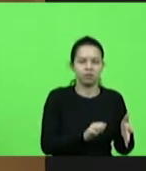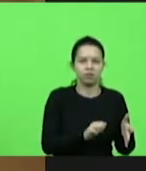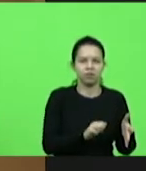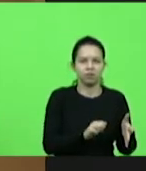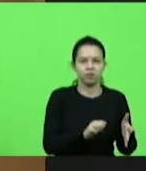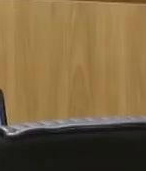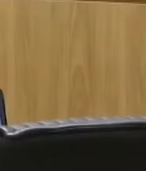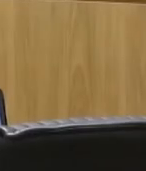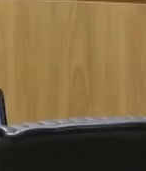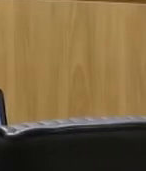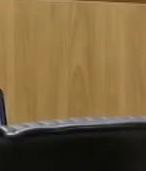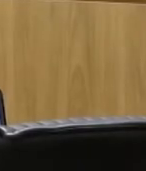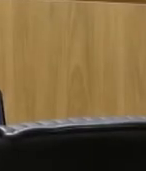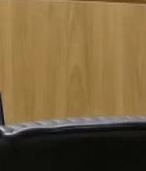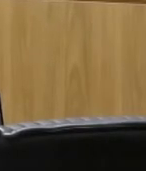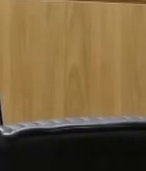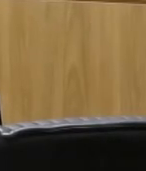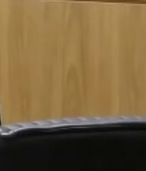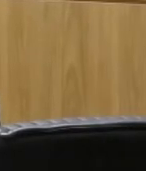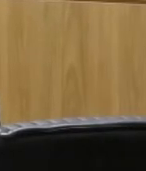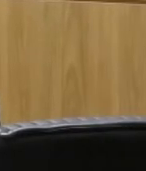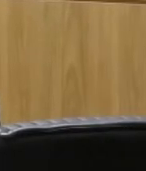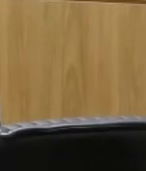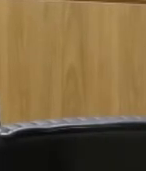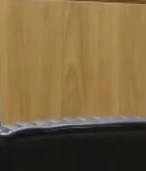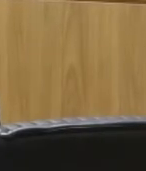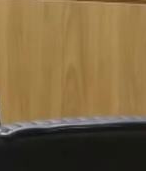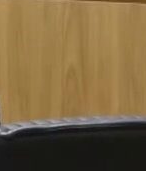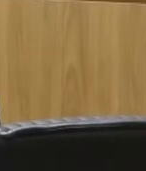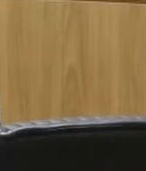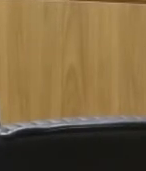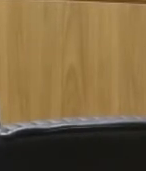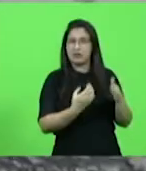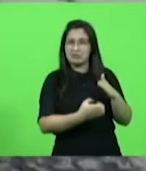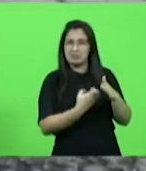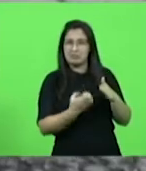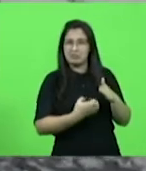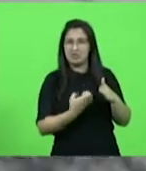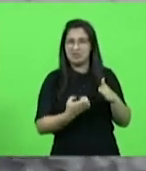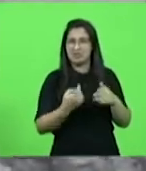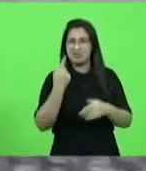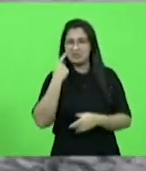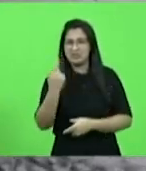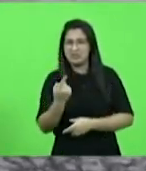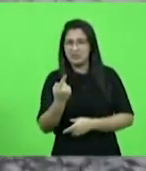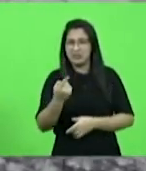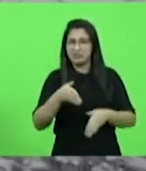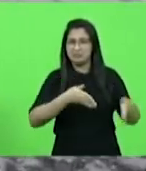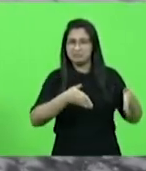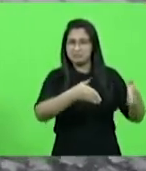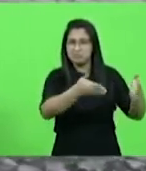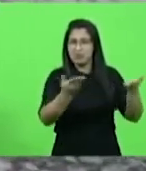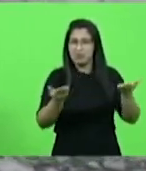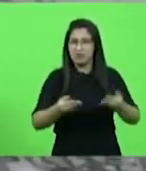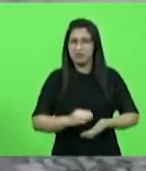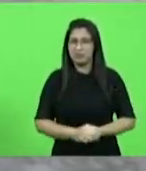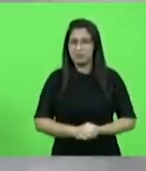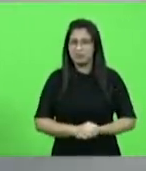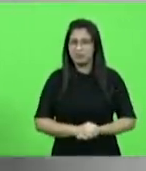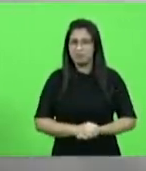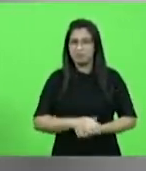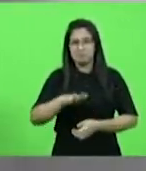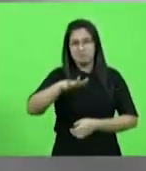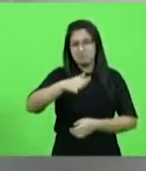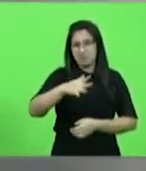Gilson Machado Da capital, o deputado também anunciou que se reuniu na manhã de hoje com a diretoria do DENIT e conversou